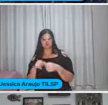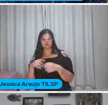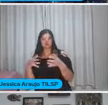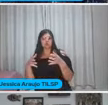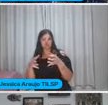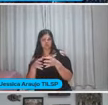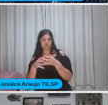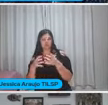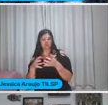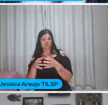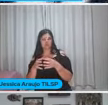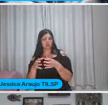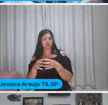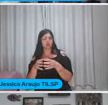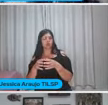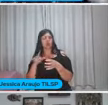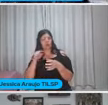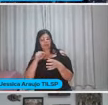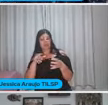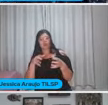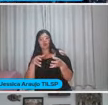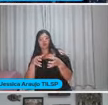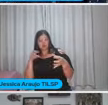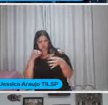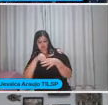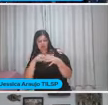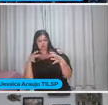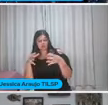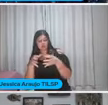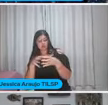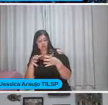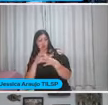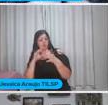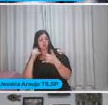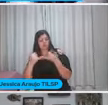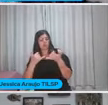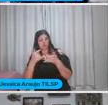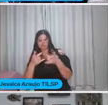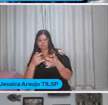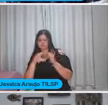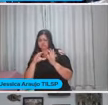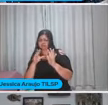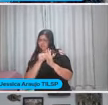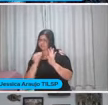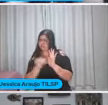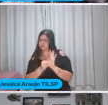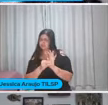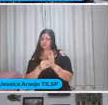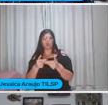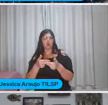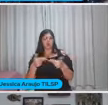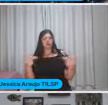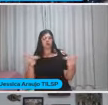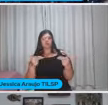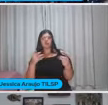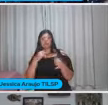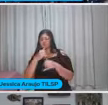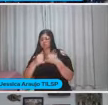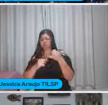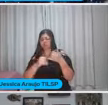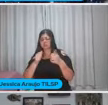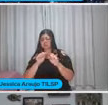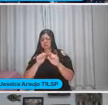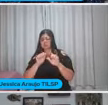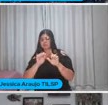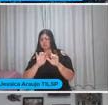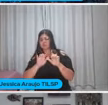comunidade E ali Dentro da Comunidade Brincar É um conteúdo enorme Uma plataforma digital Repleta de profissionais